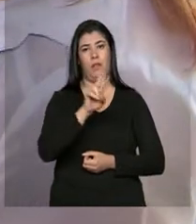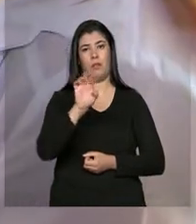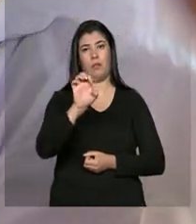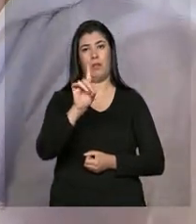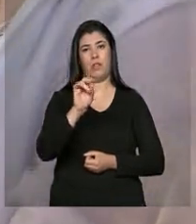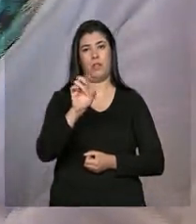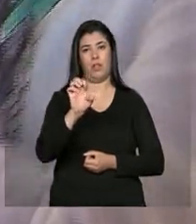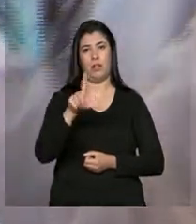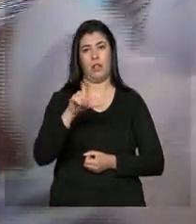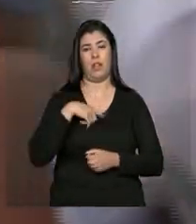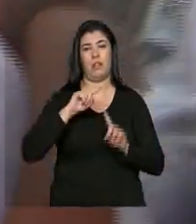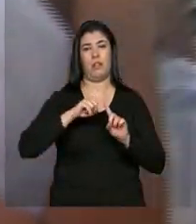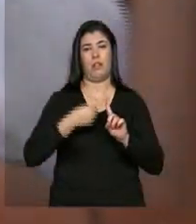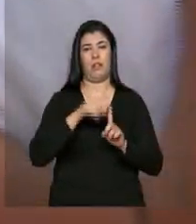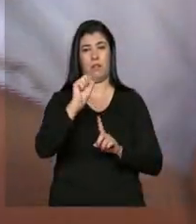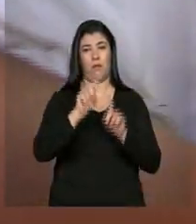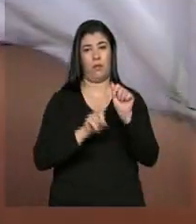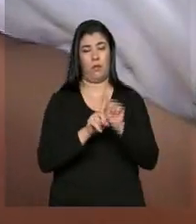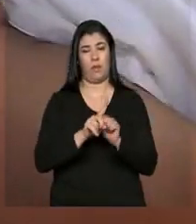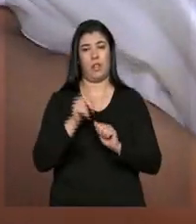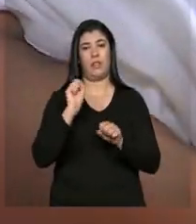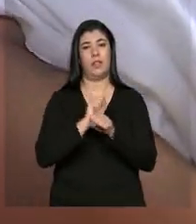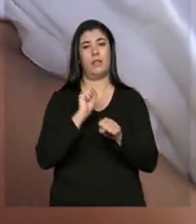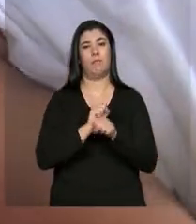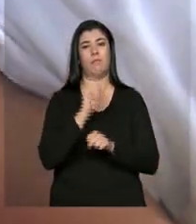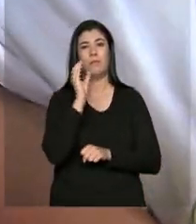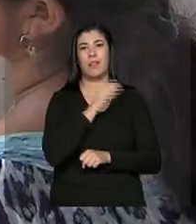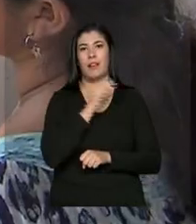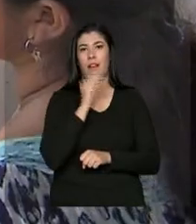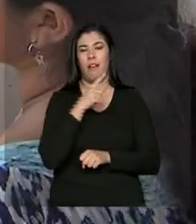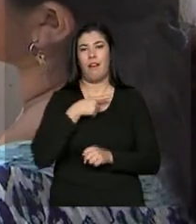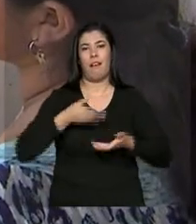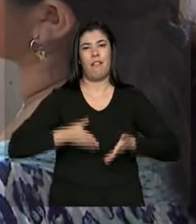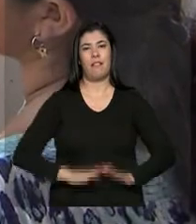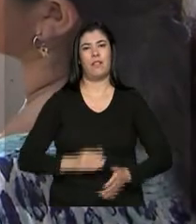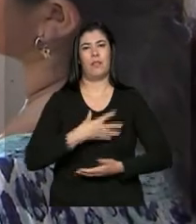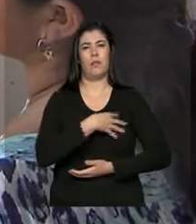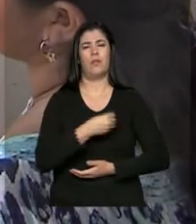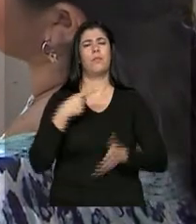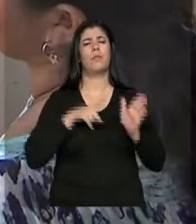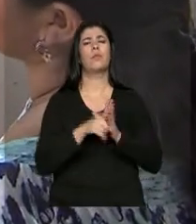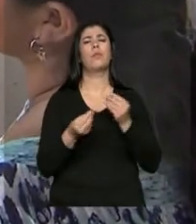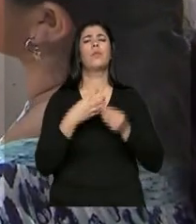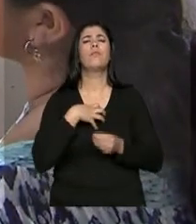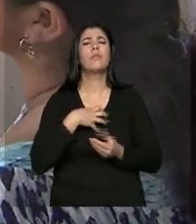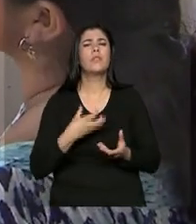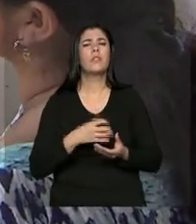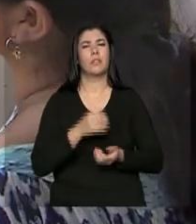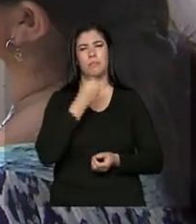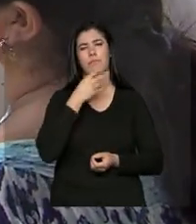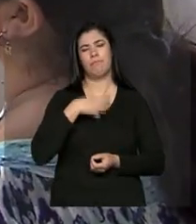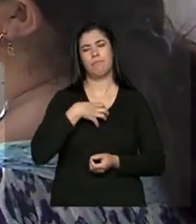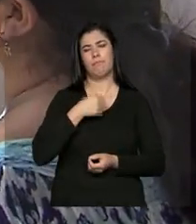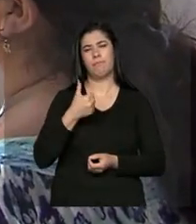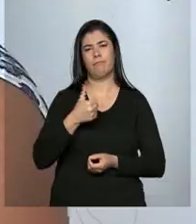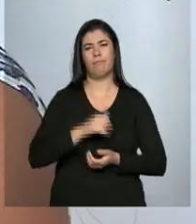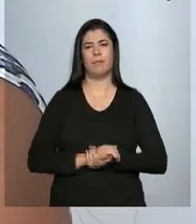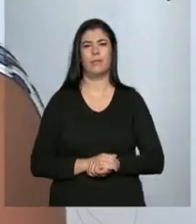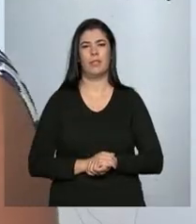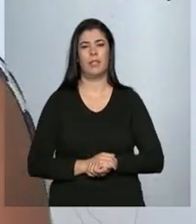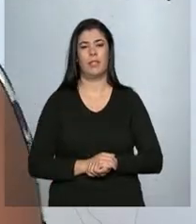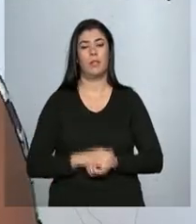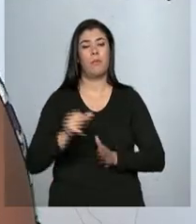8 meses, que espera com ansiedade o primeiro filho. Como se sente hoje? Bem. Bem? Bem.